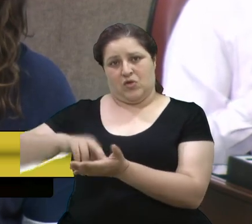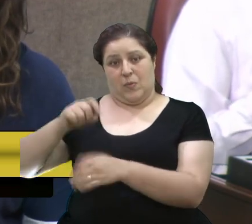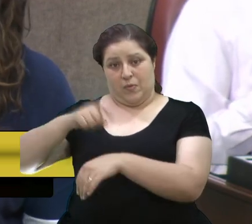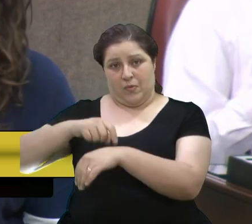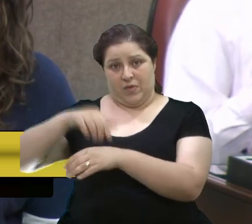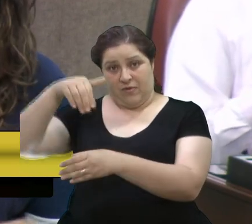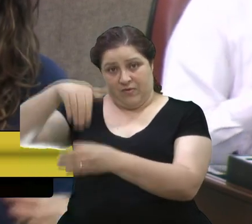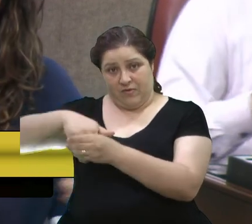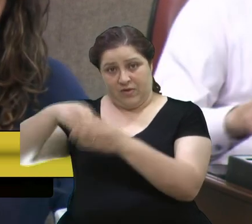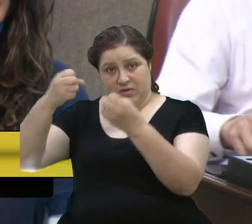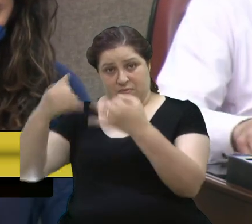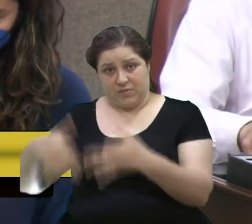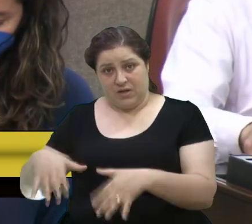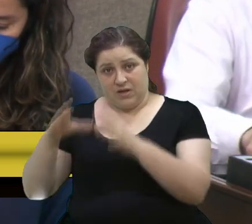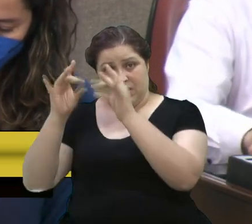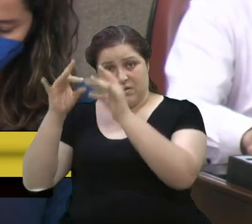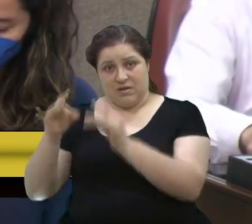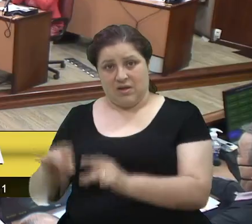sobre essa política.